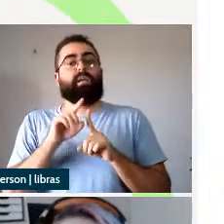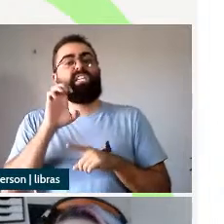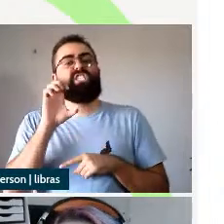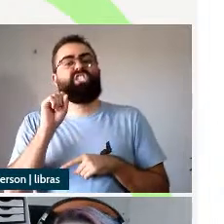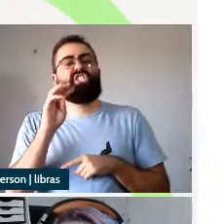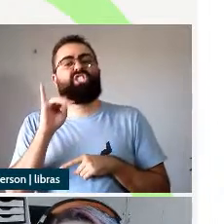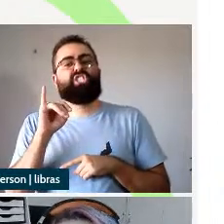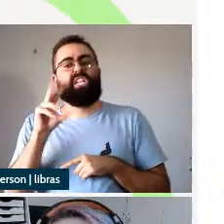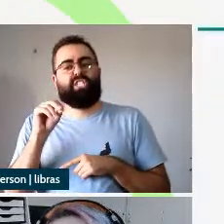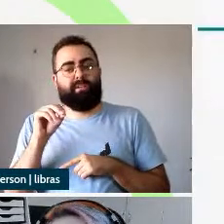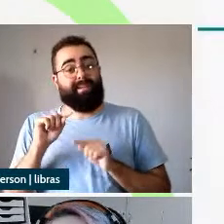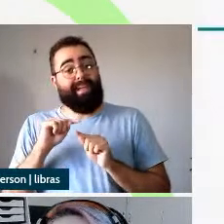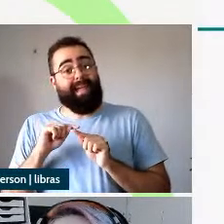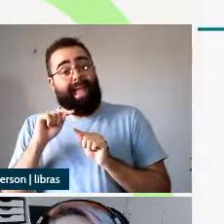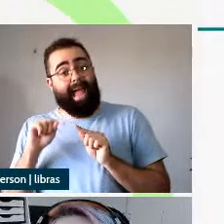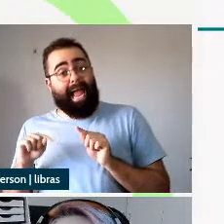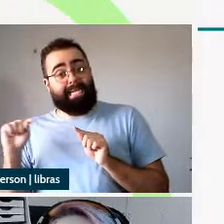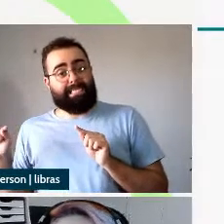acima da raiz